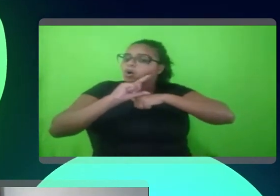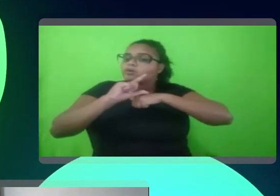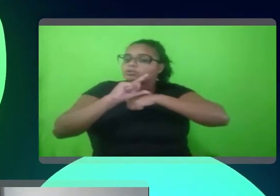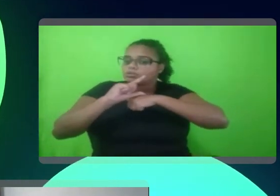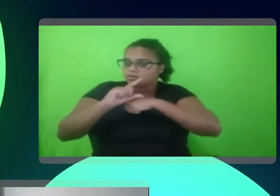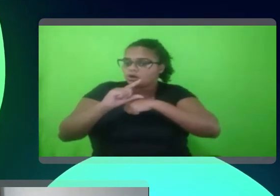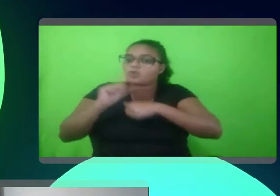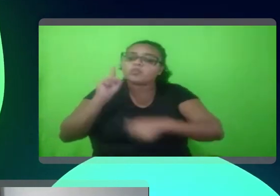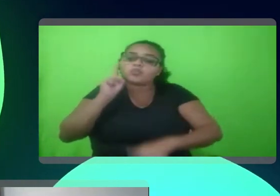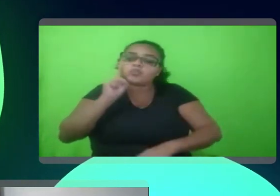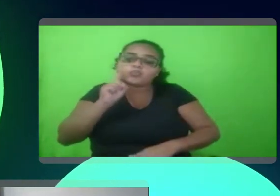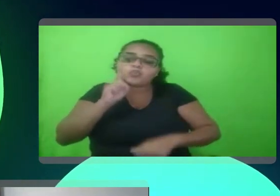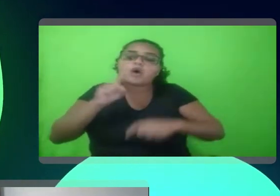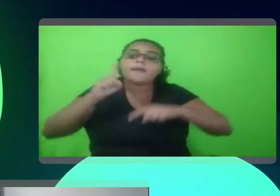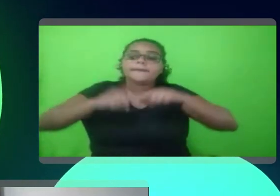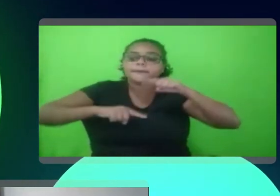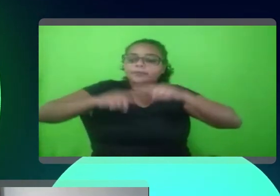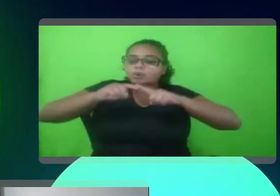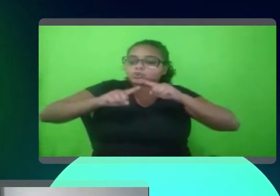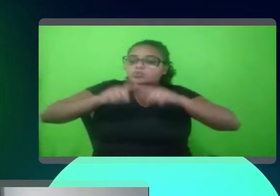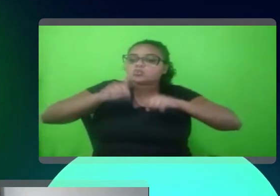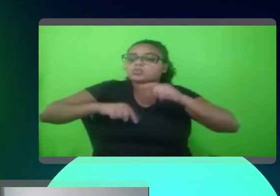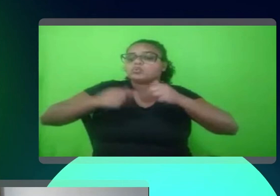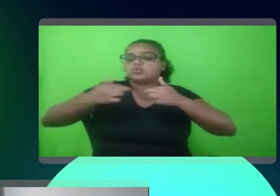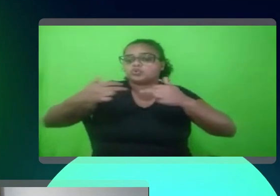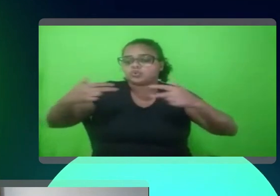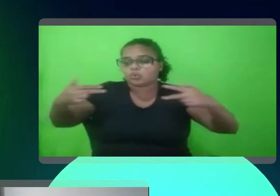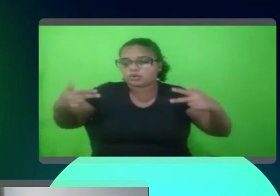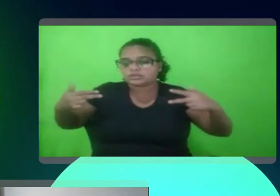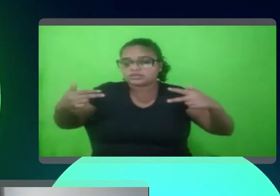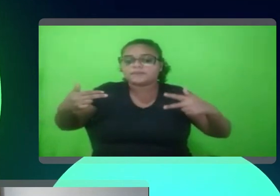os produtos e tal, esse tipo de coisa.